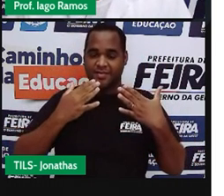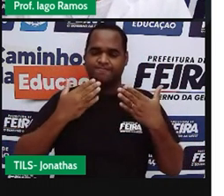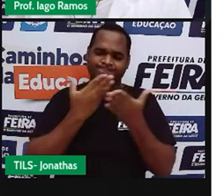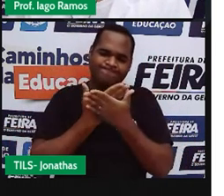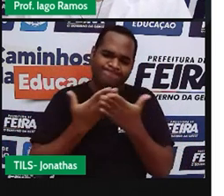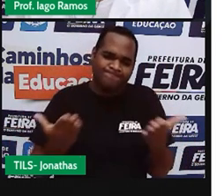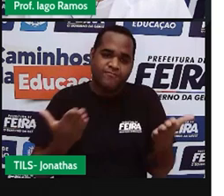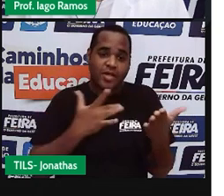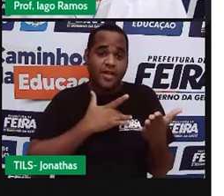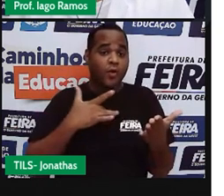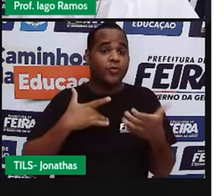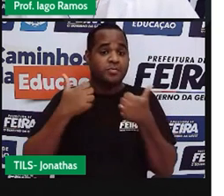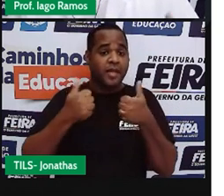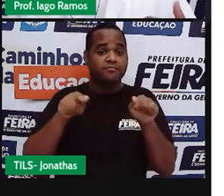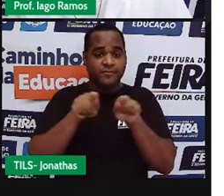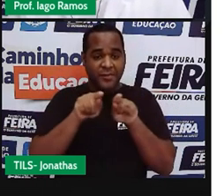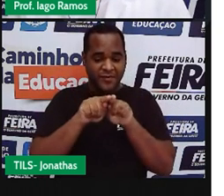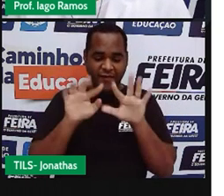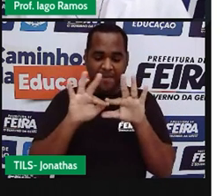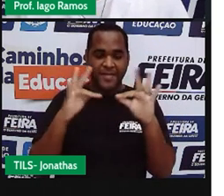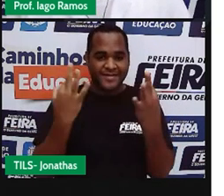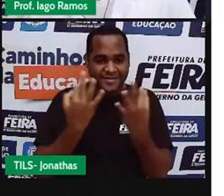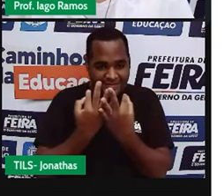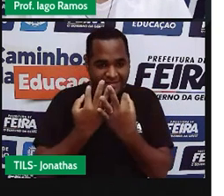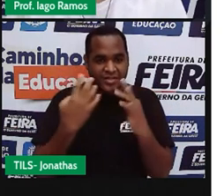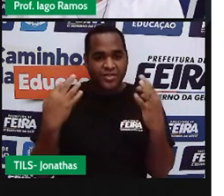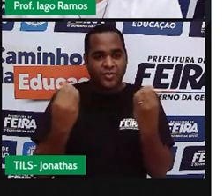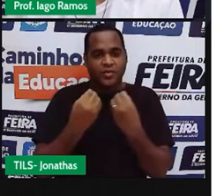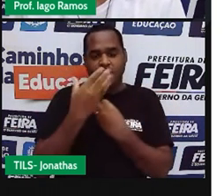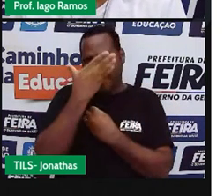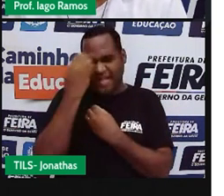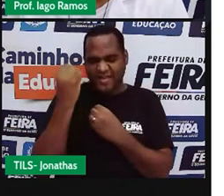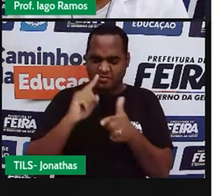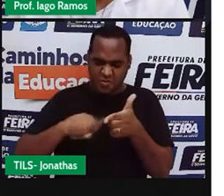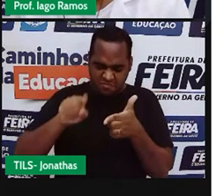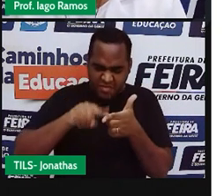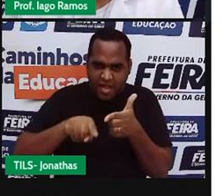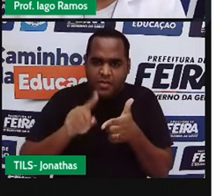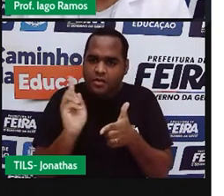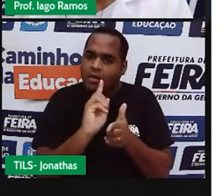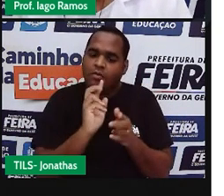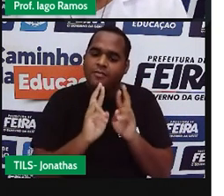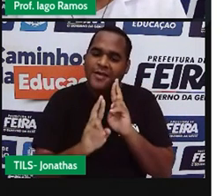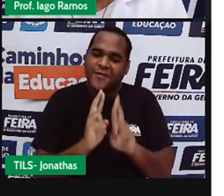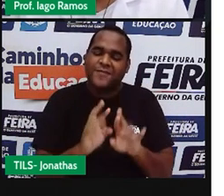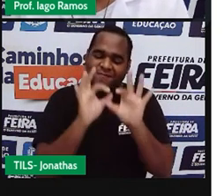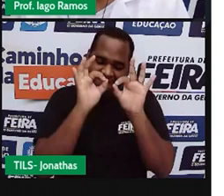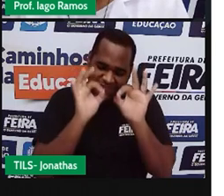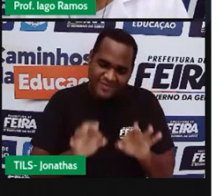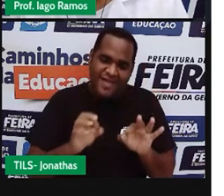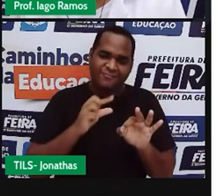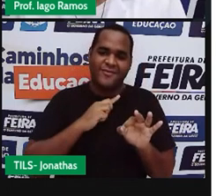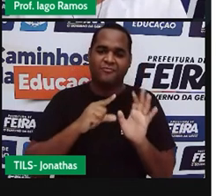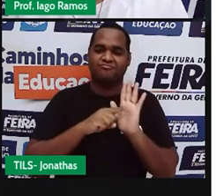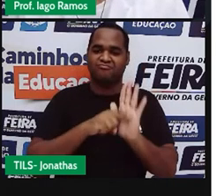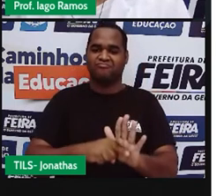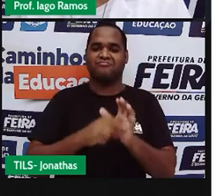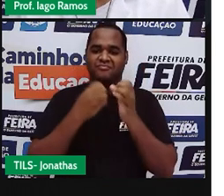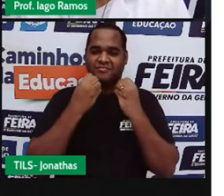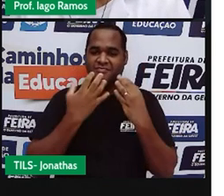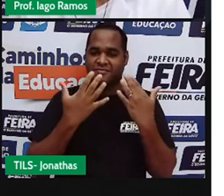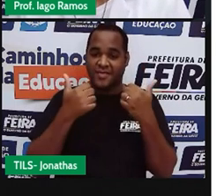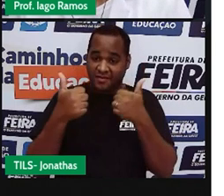pra você, pra toda sua família, não esquece, matemática não é problema, matemática é solução.